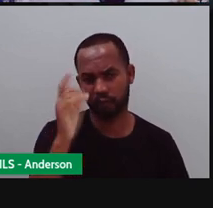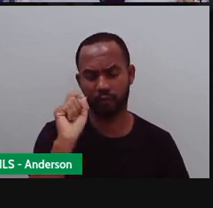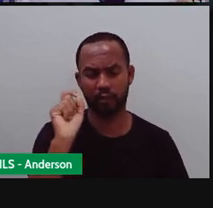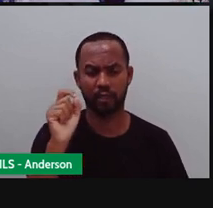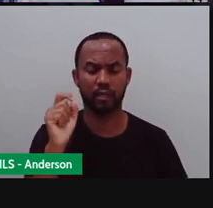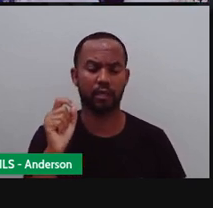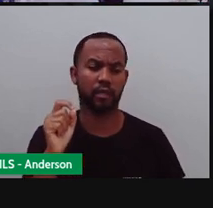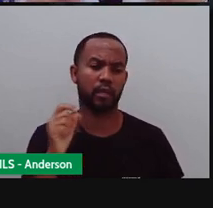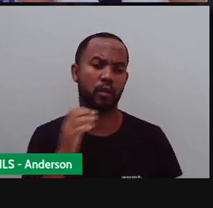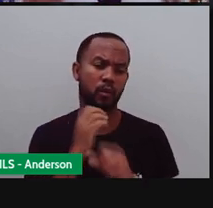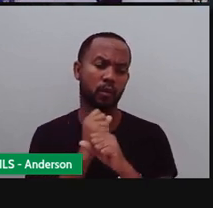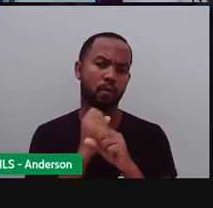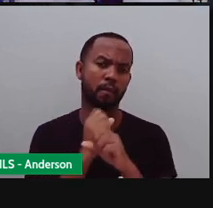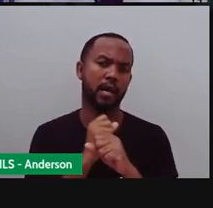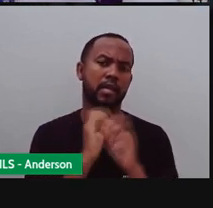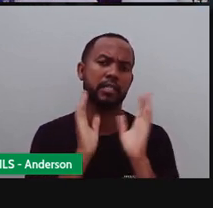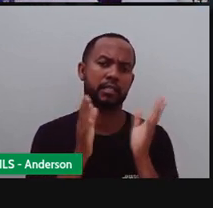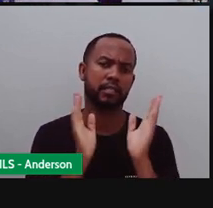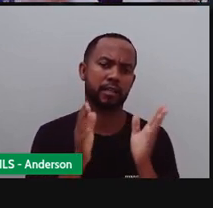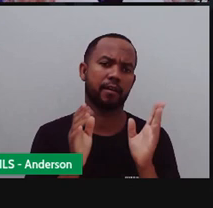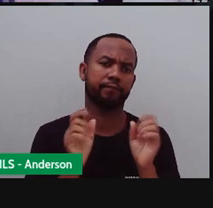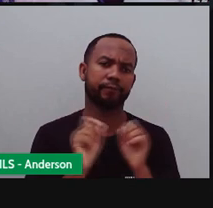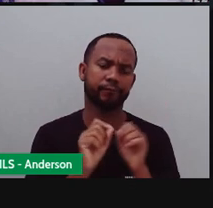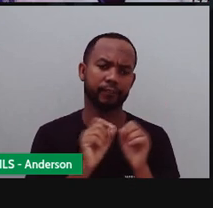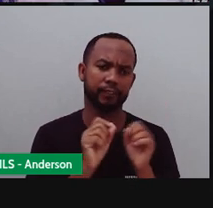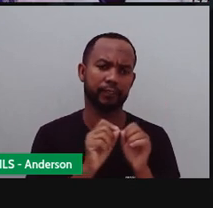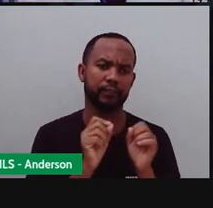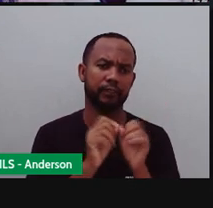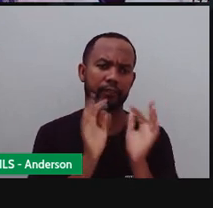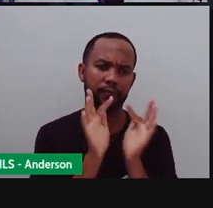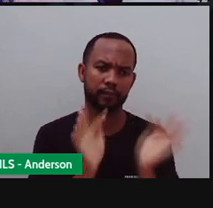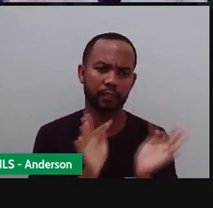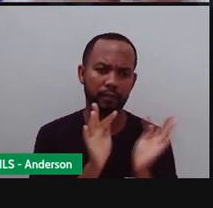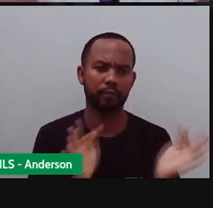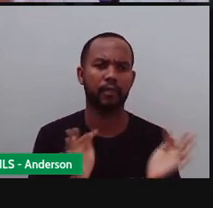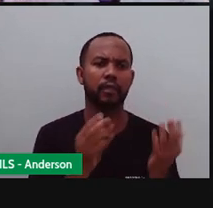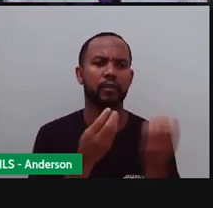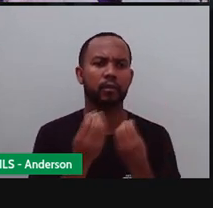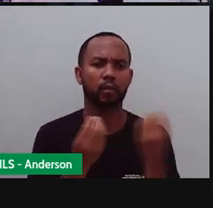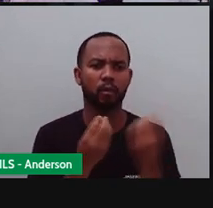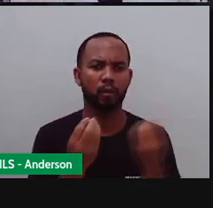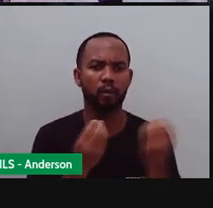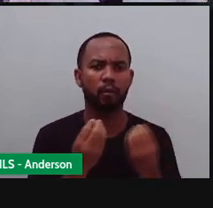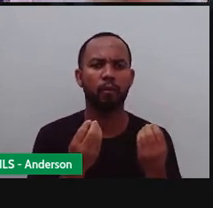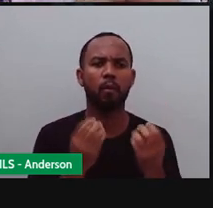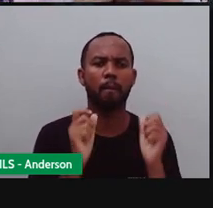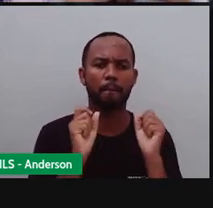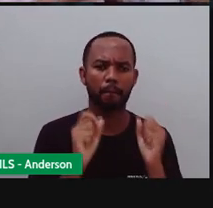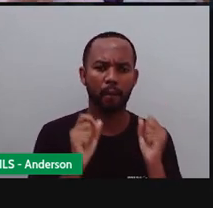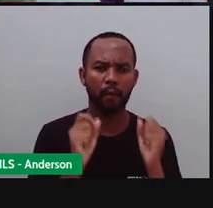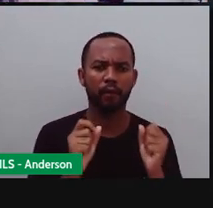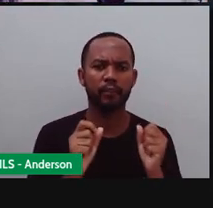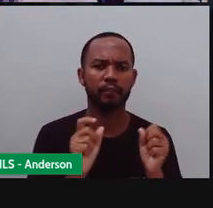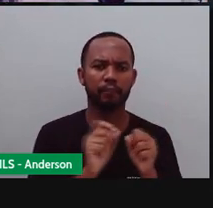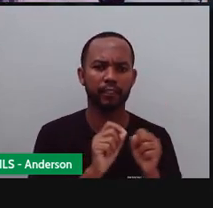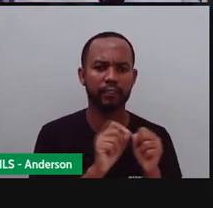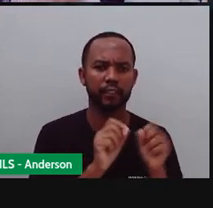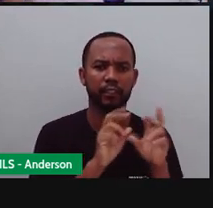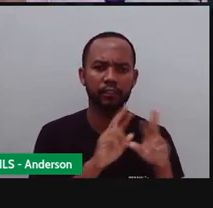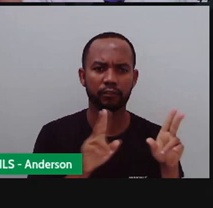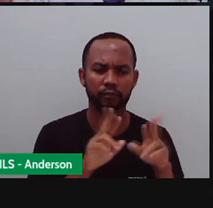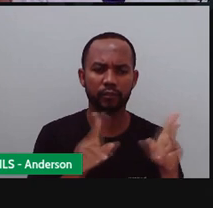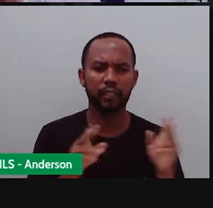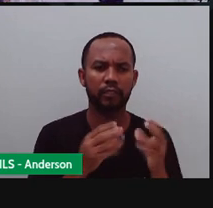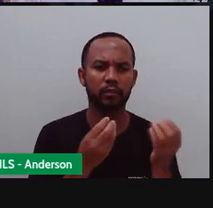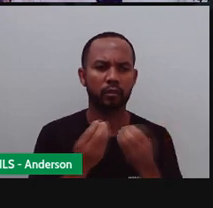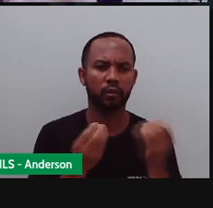na verdade. Não foi isso que vocês fizeram, né? Que a Proé exemplificou pra vocês como que a gente poderia decompor. A gente utilizou aqui vários métodos.